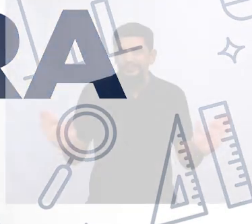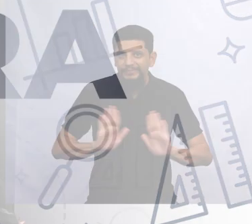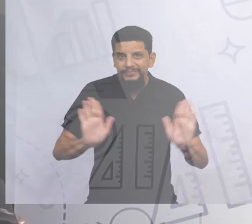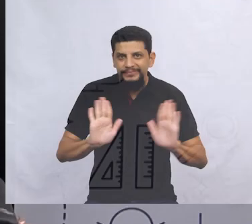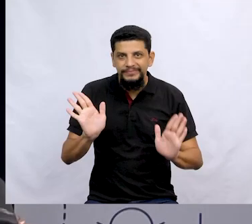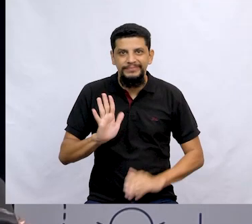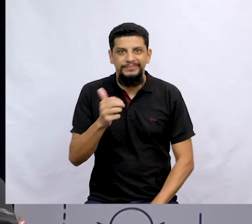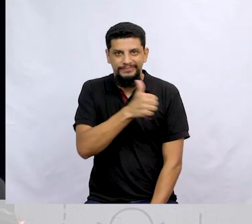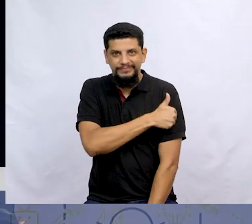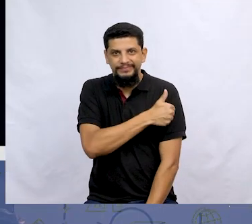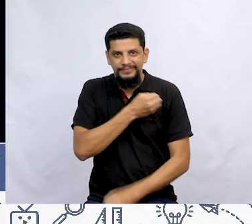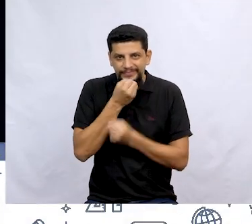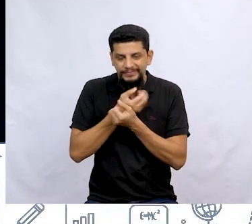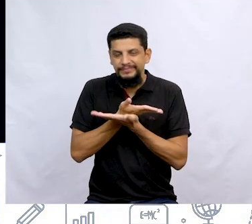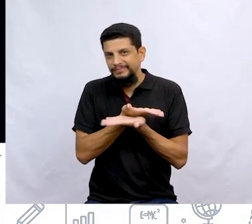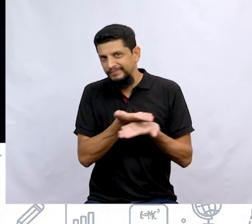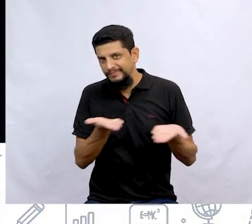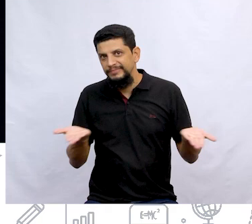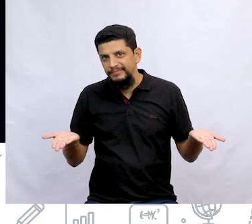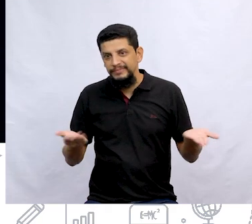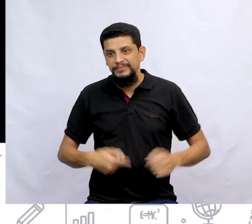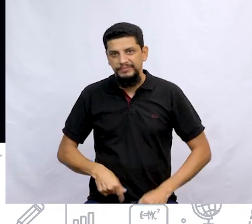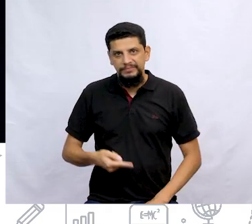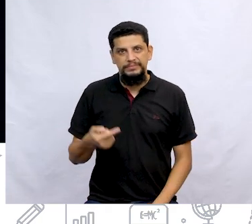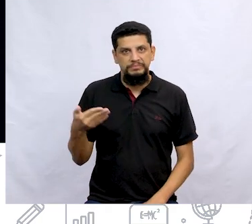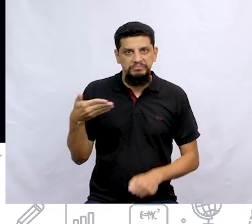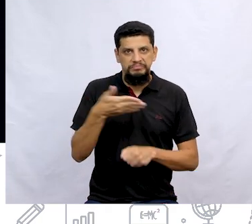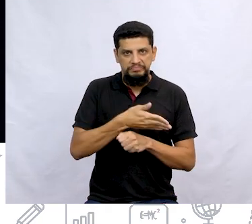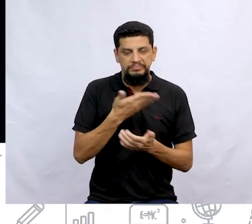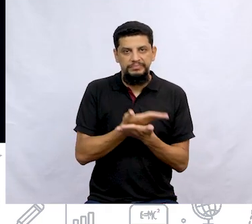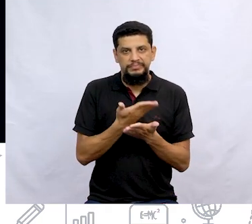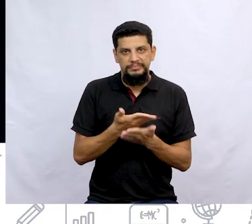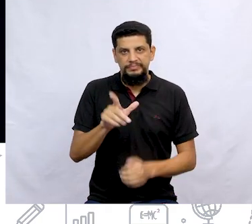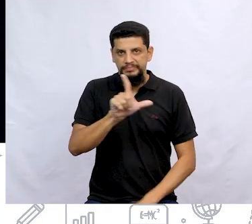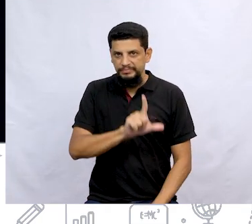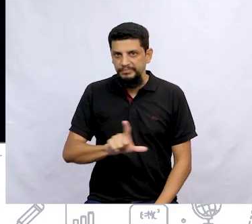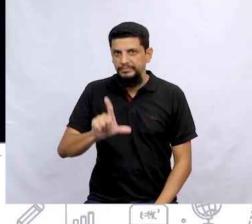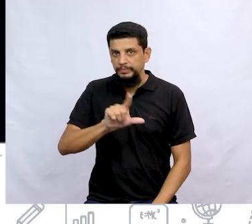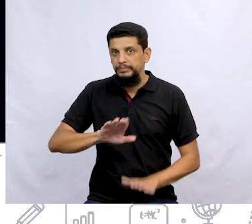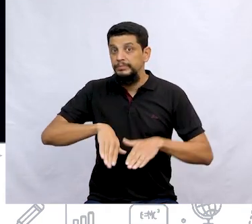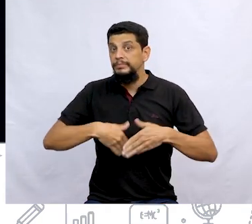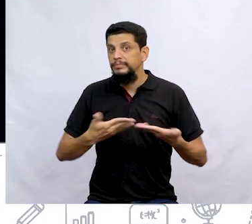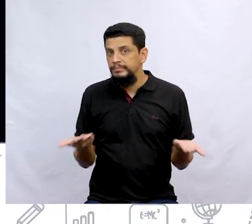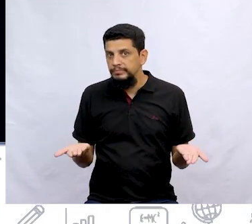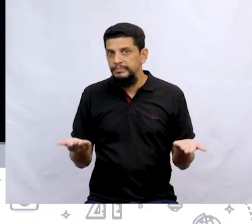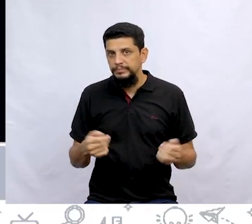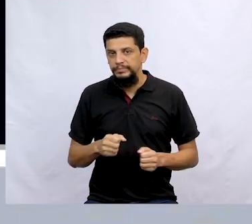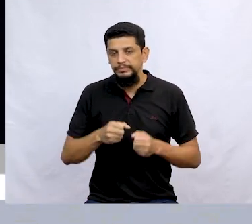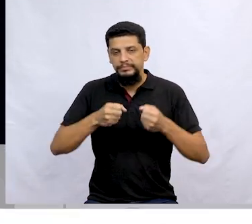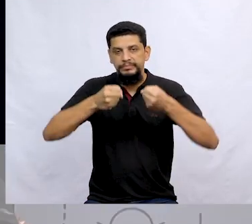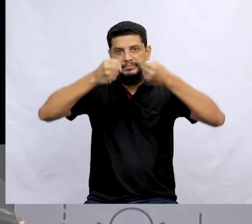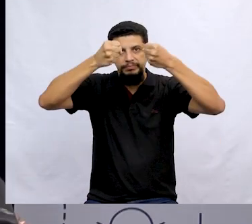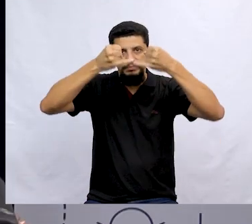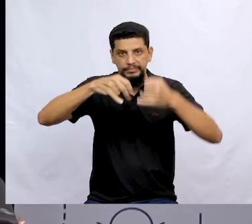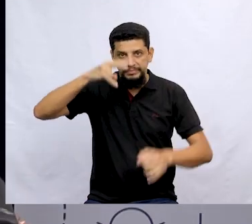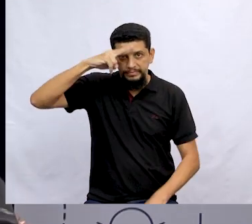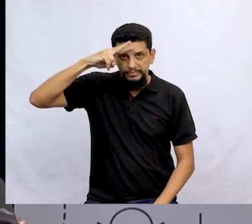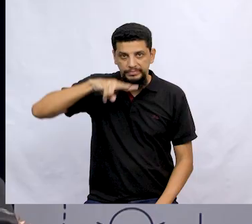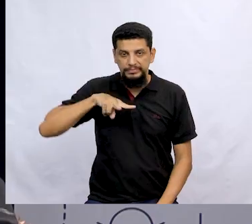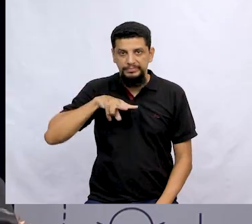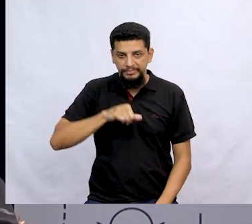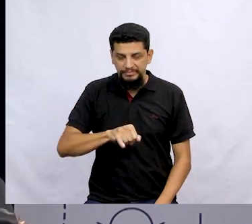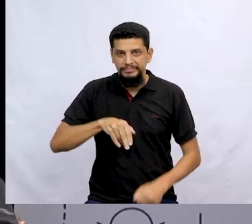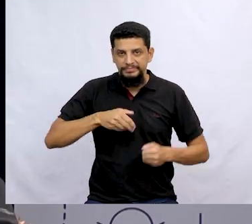Olá, estudantes! Tudo bem com vocês? Vamos para mais uma aula de literatura? Então, vou te contar a